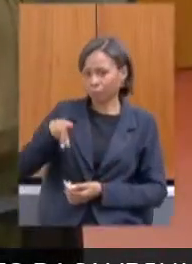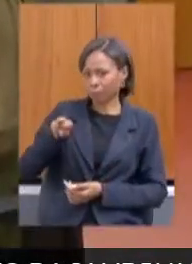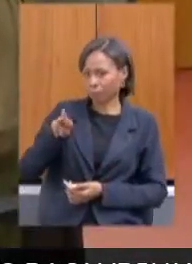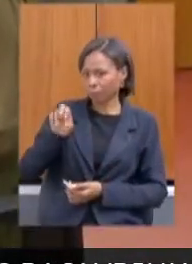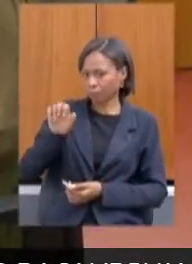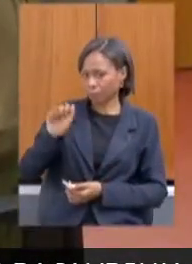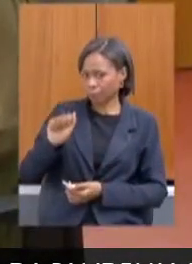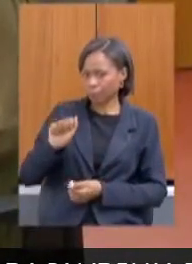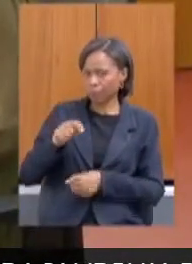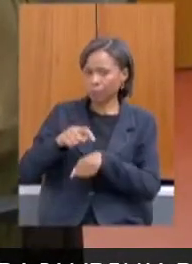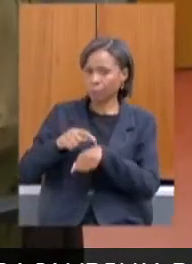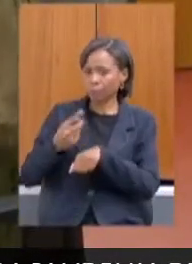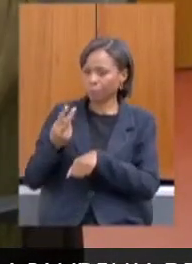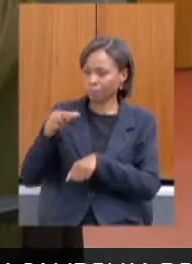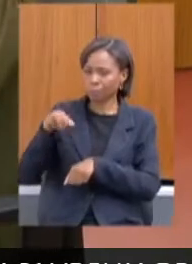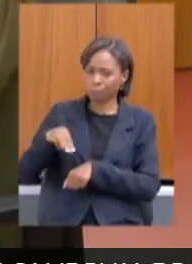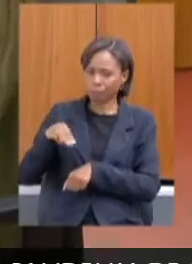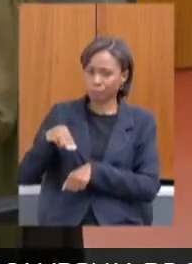dois minutos.